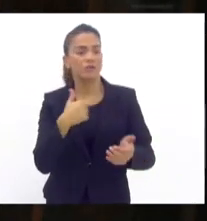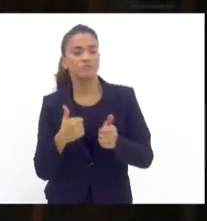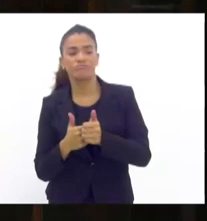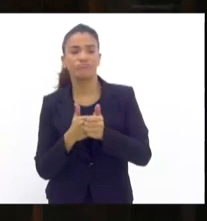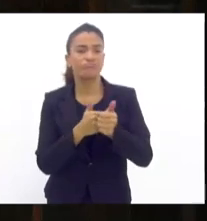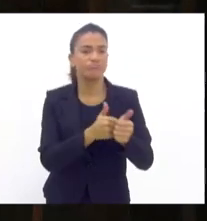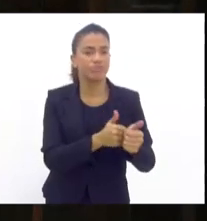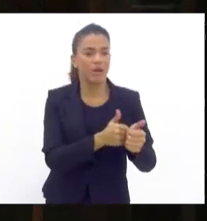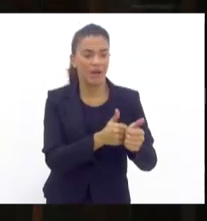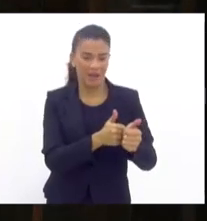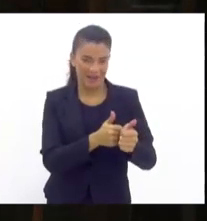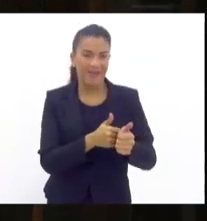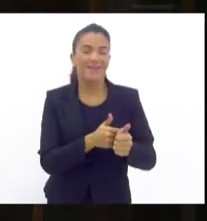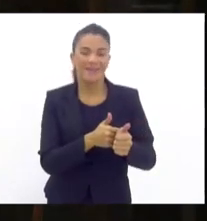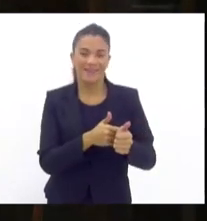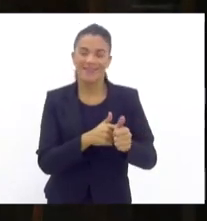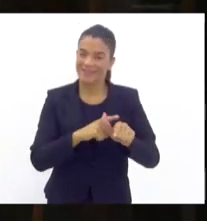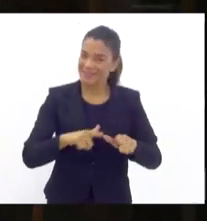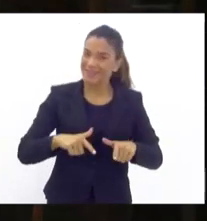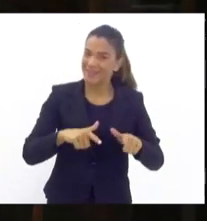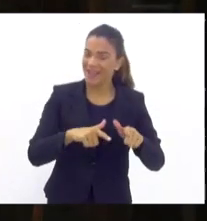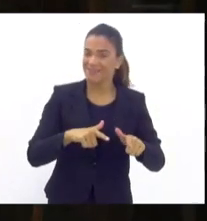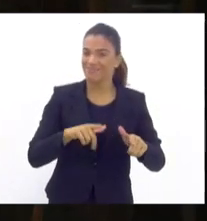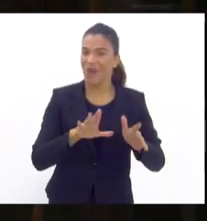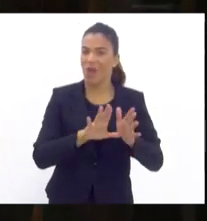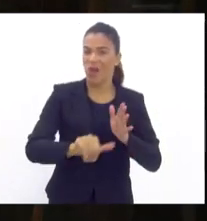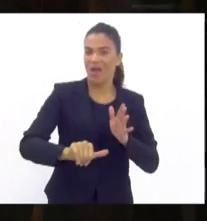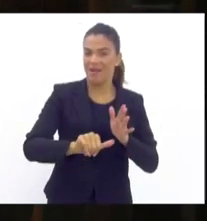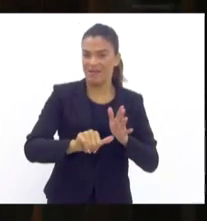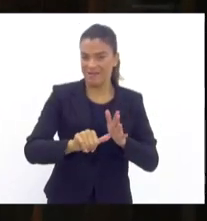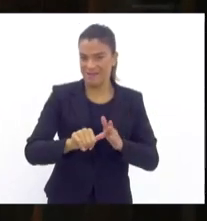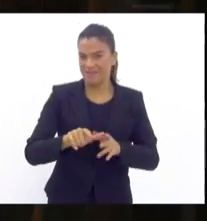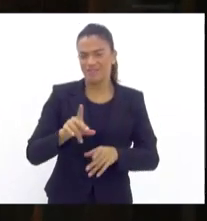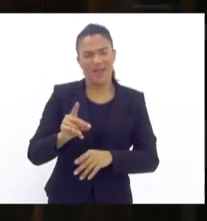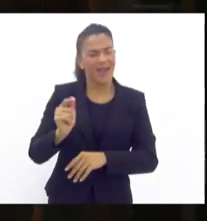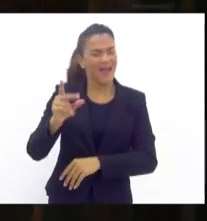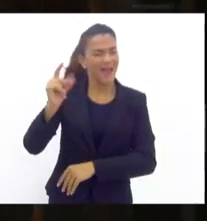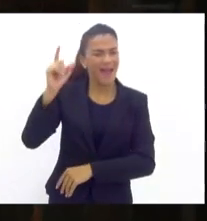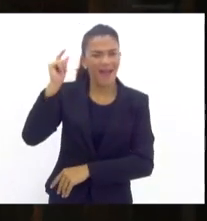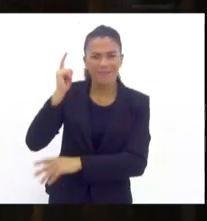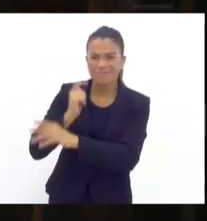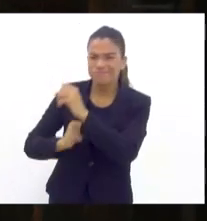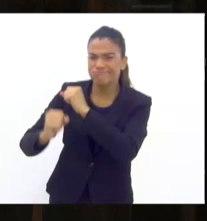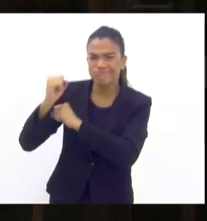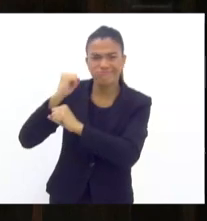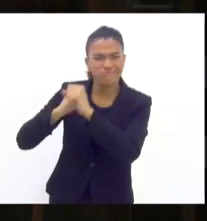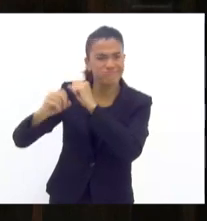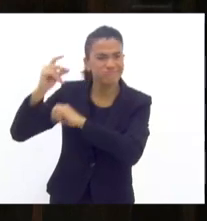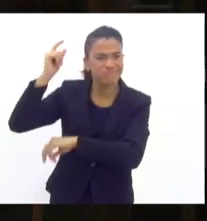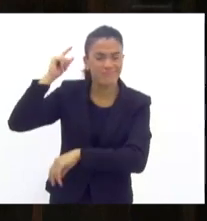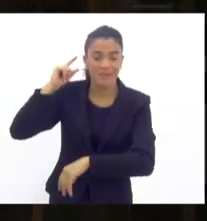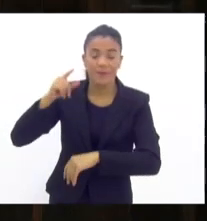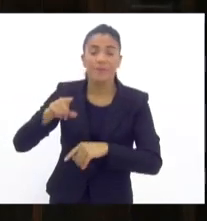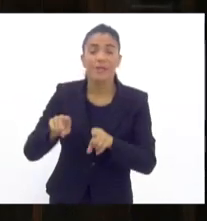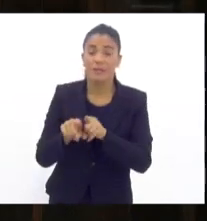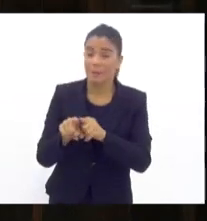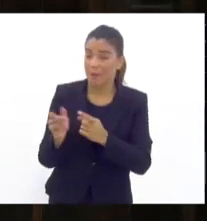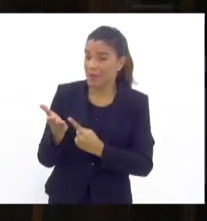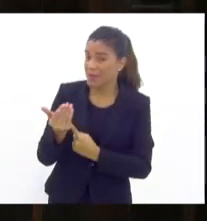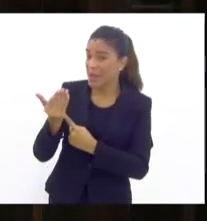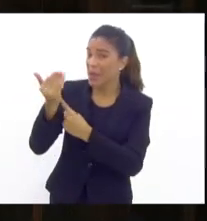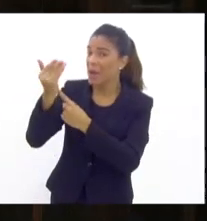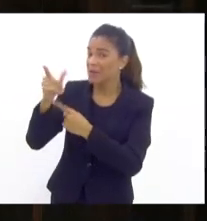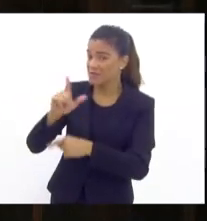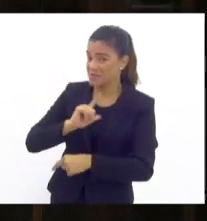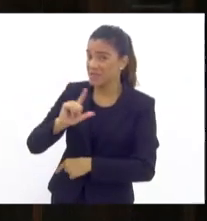para a realização do delito. Já fazem isso há muito tempo. E fora ainda a questão da tecnologia, que